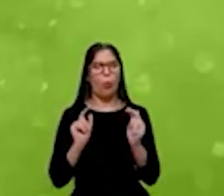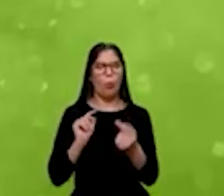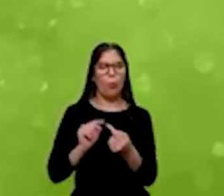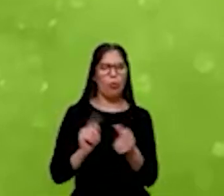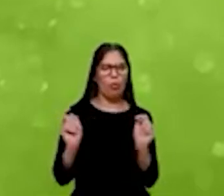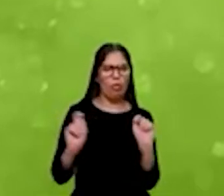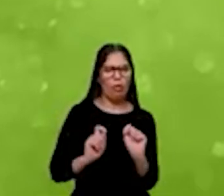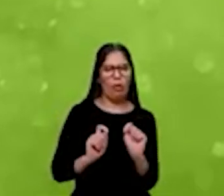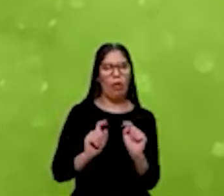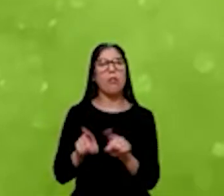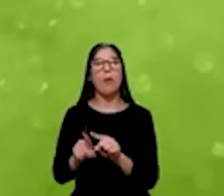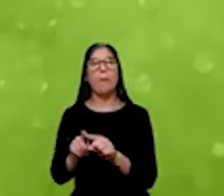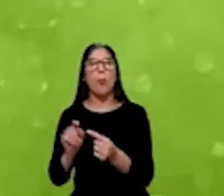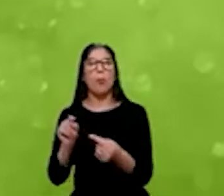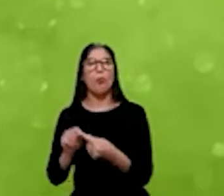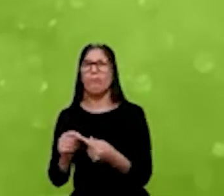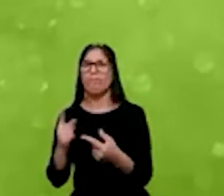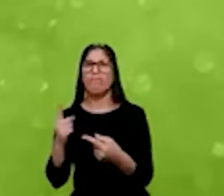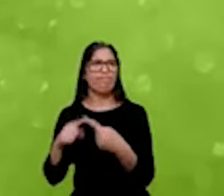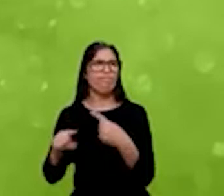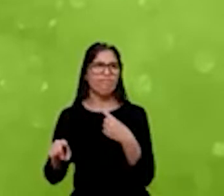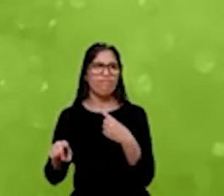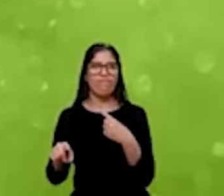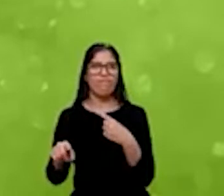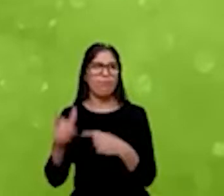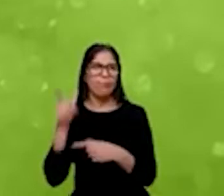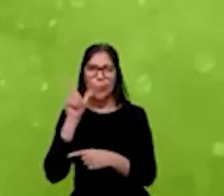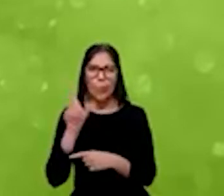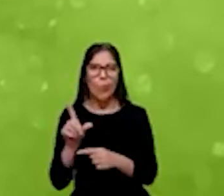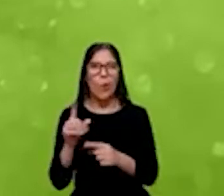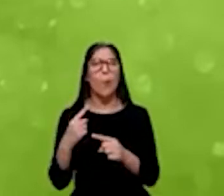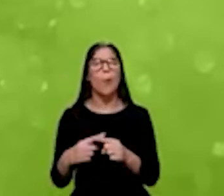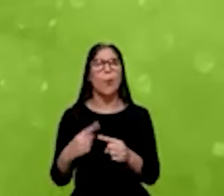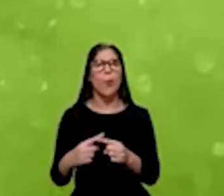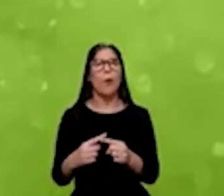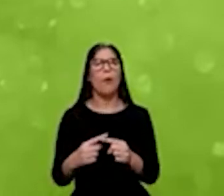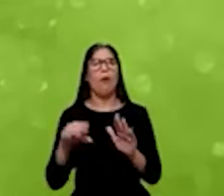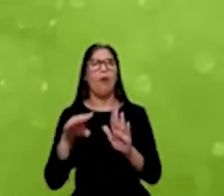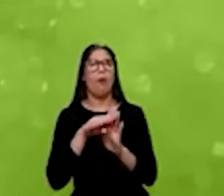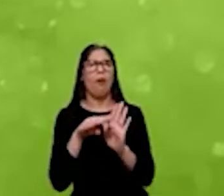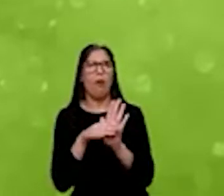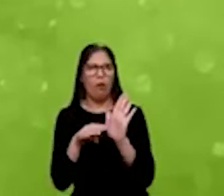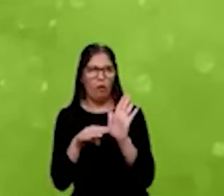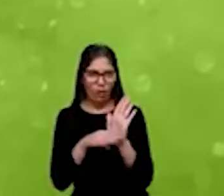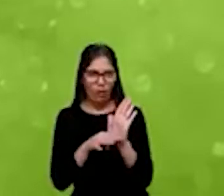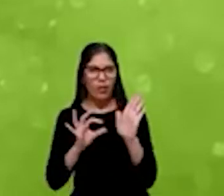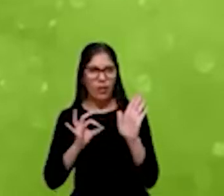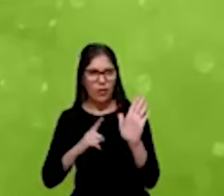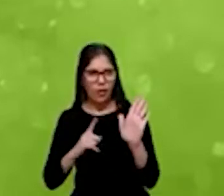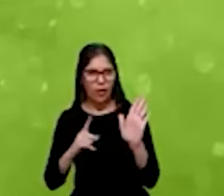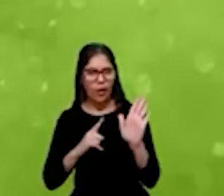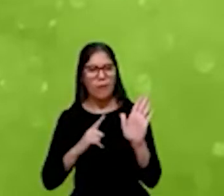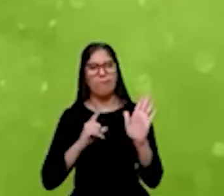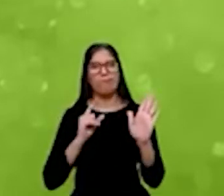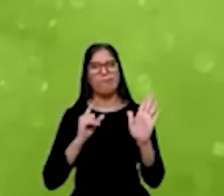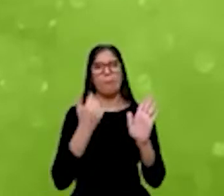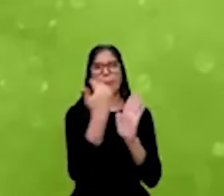intangíveis. Na hora que a gente faz o advocacy, na hora que a gente coloca causas,